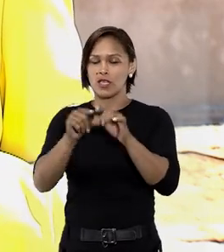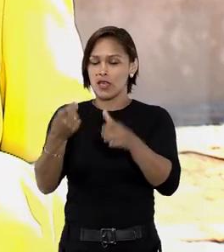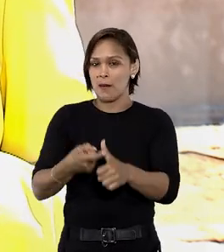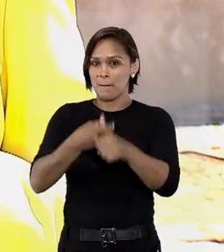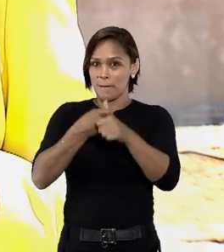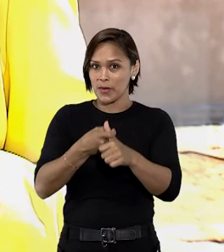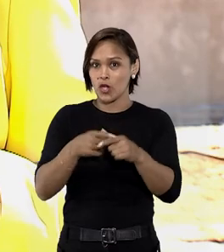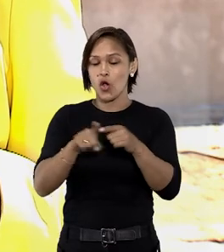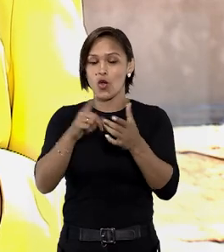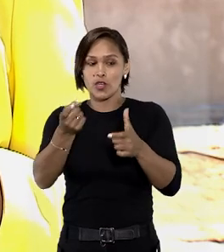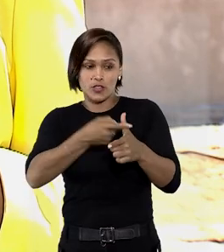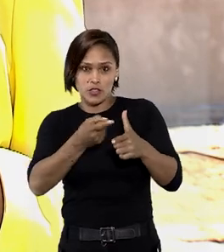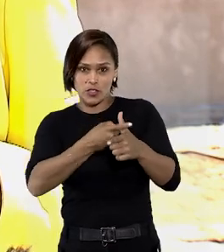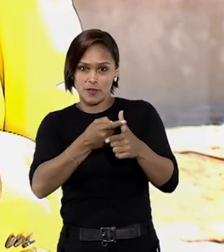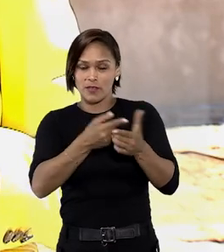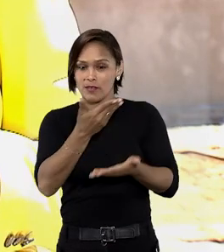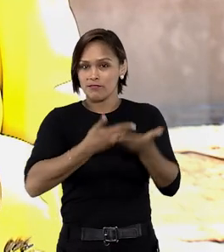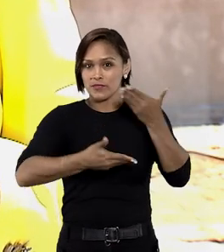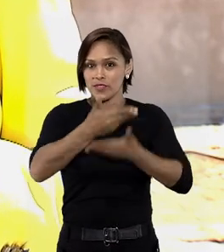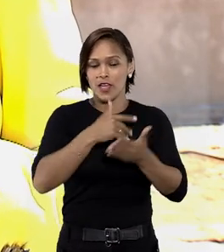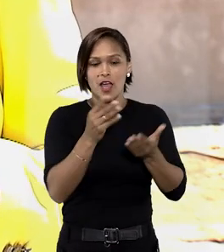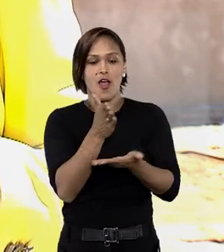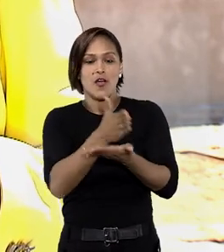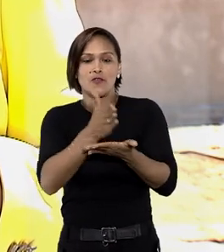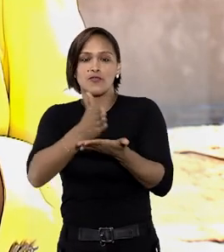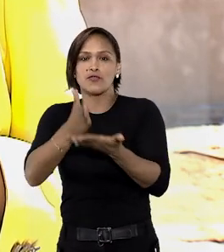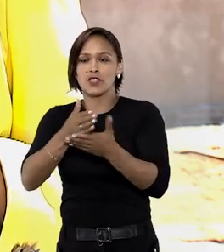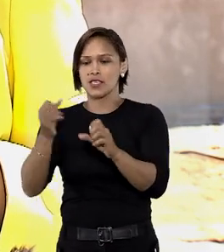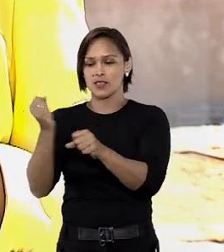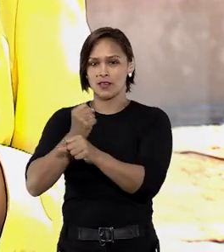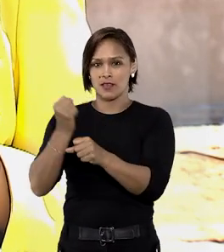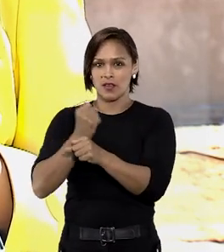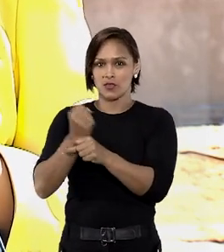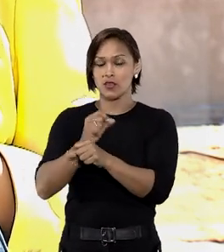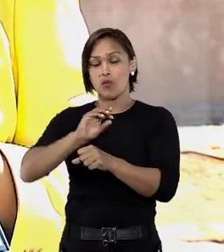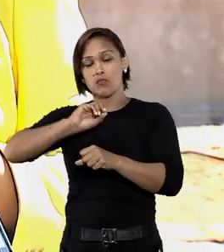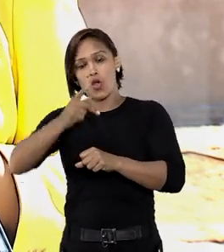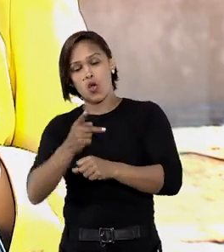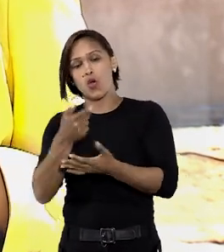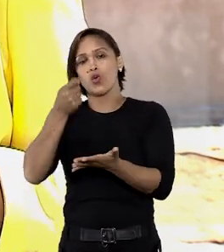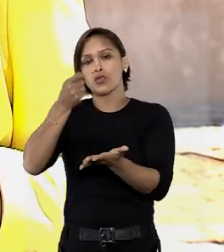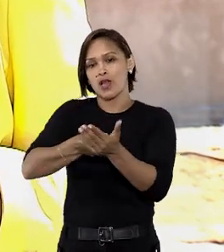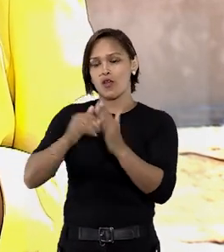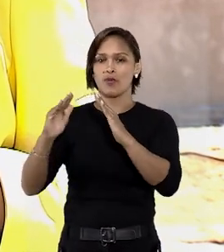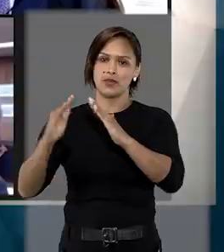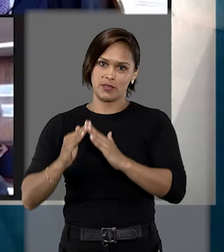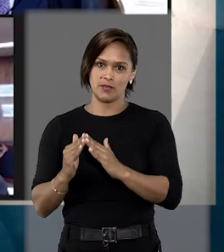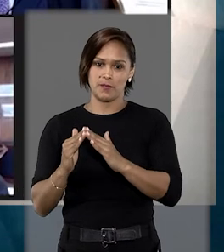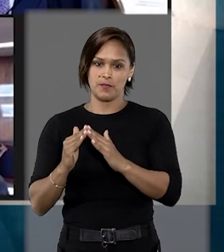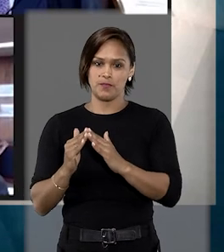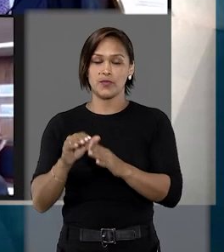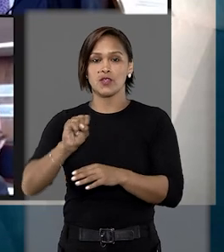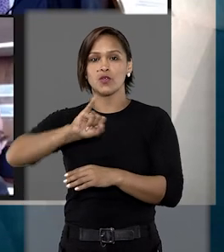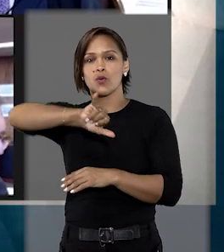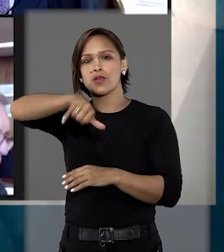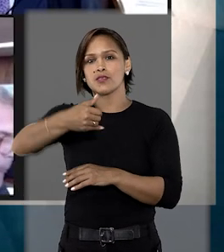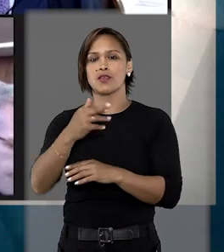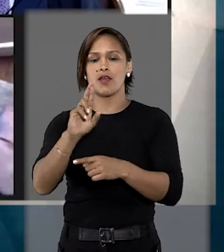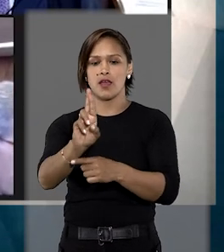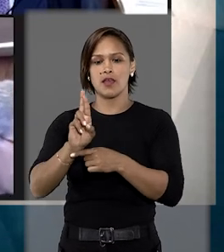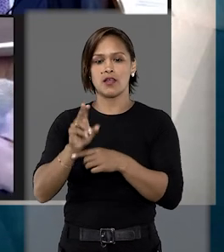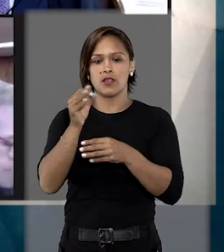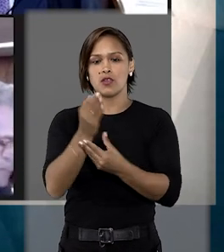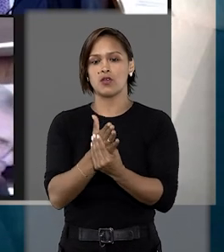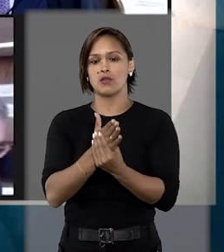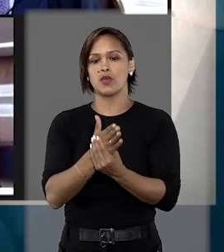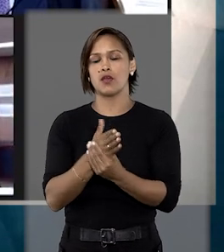penhora em caso de dívida relacionada ao financiamento da construção ou aquisição do imóvel. No STJ, a relatora